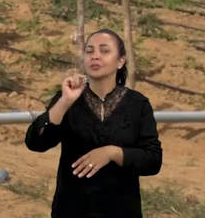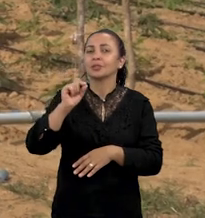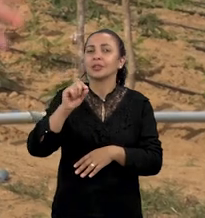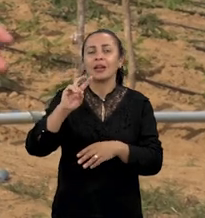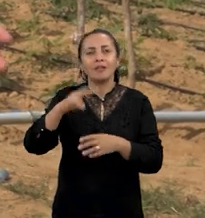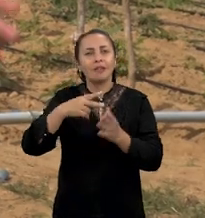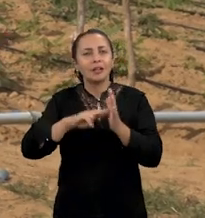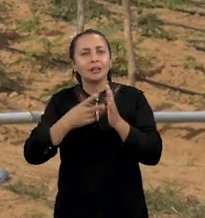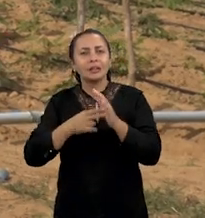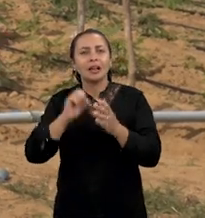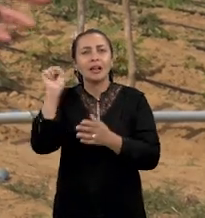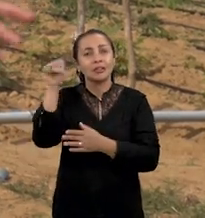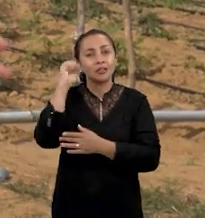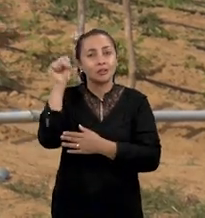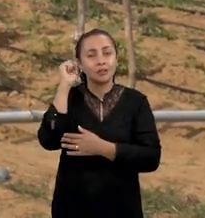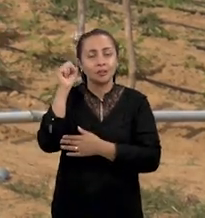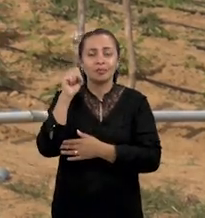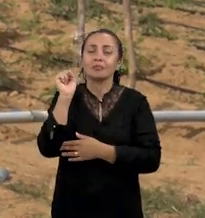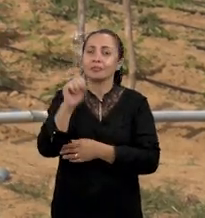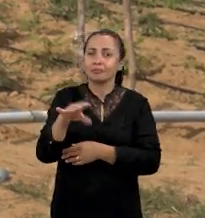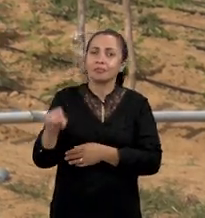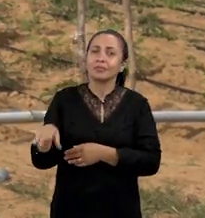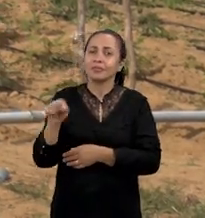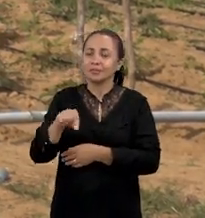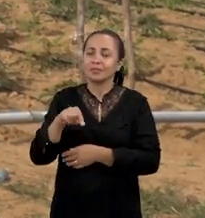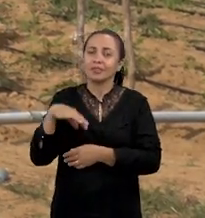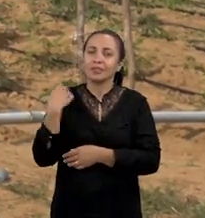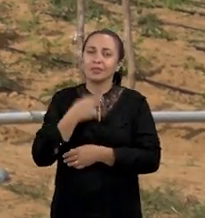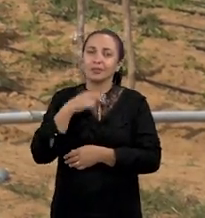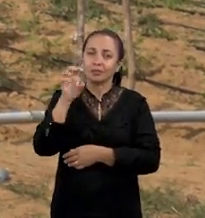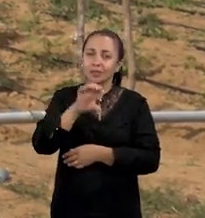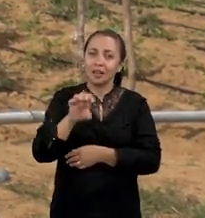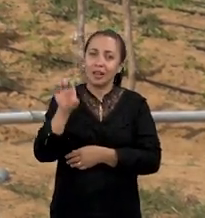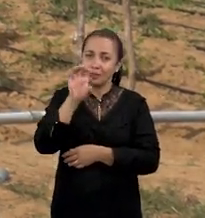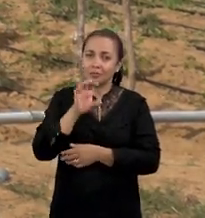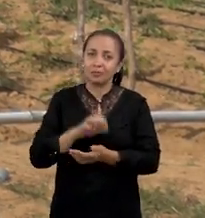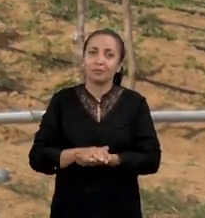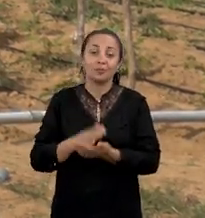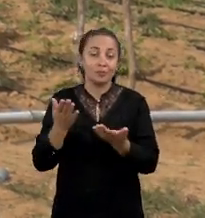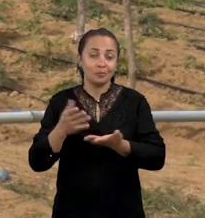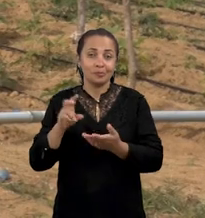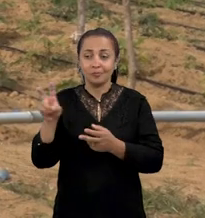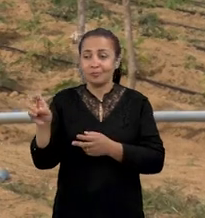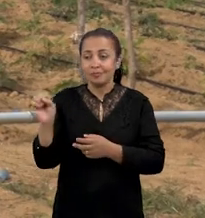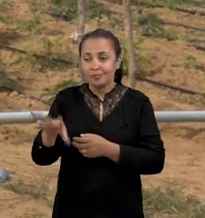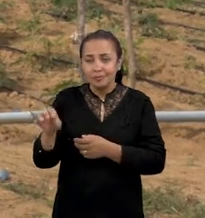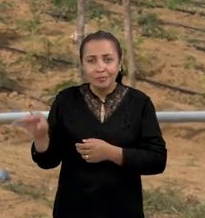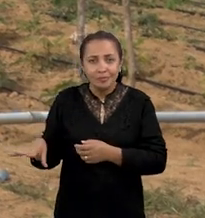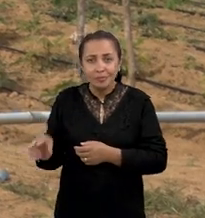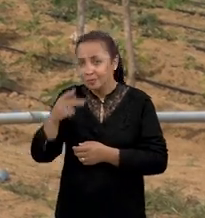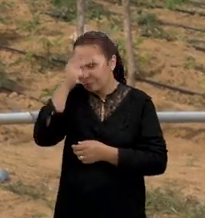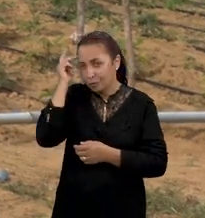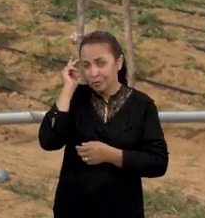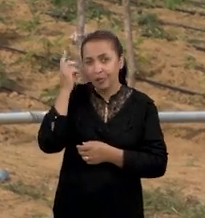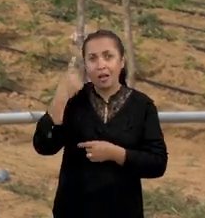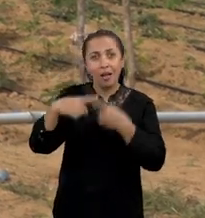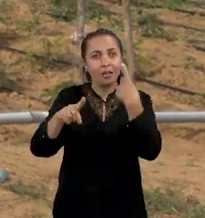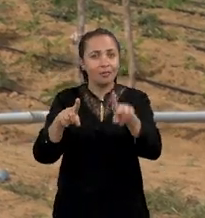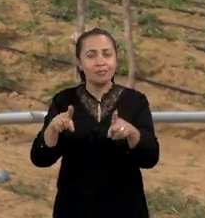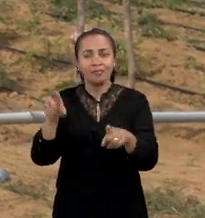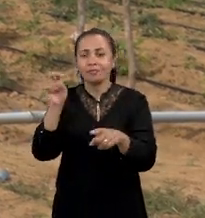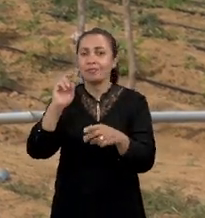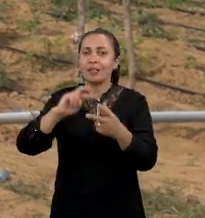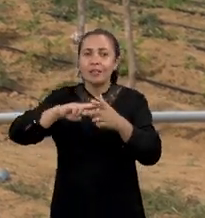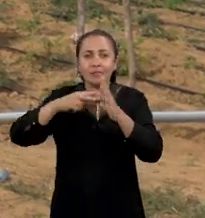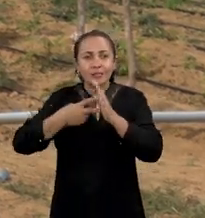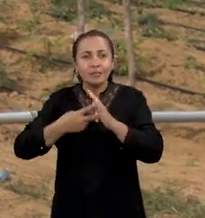variedade sergipe, que é a principal cultivada aqui na nossa região. Quer dizer, hoje os agricultores têm à disposição, além das